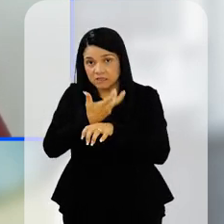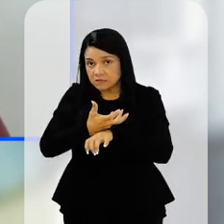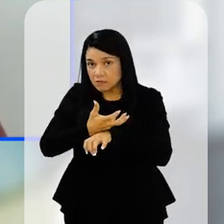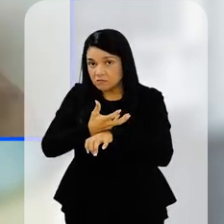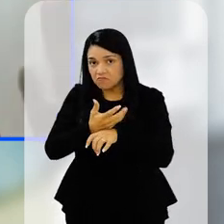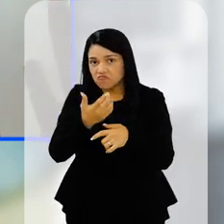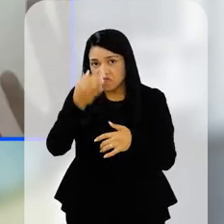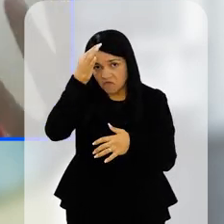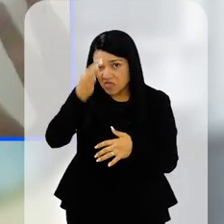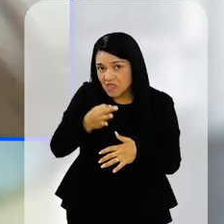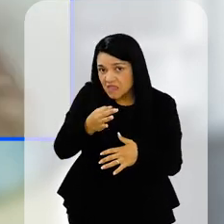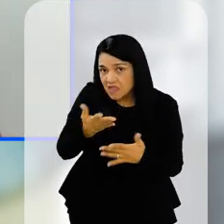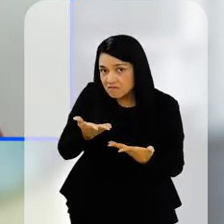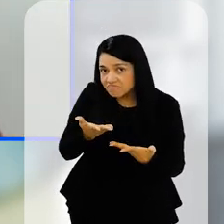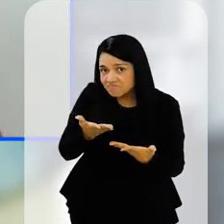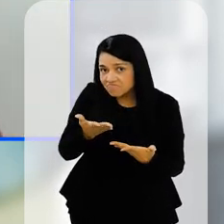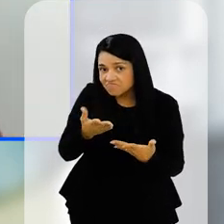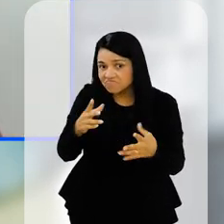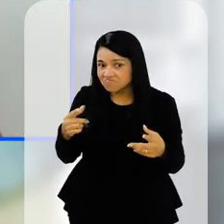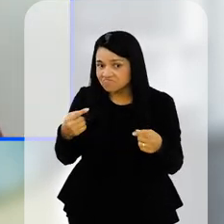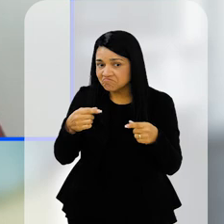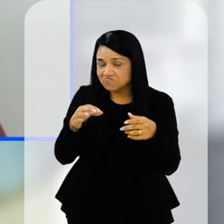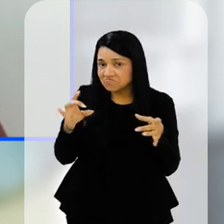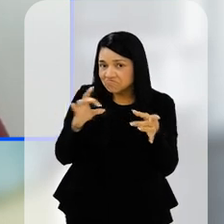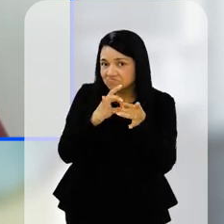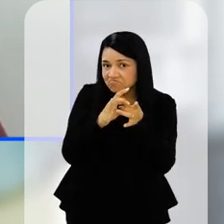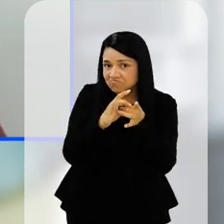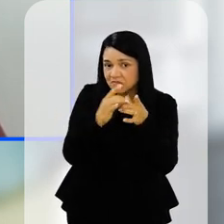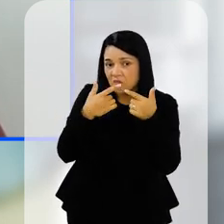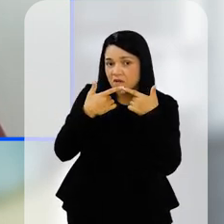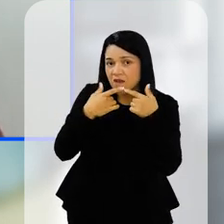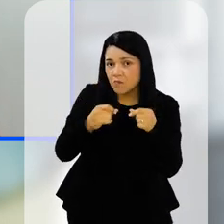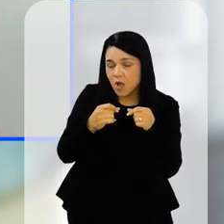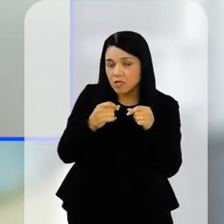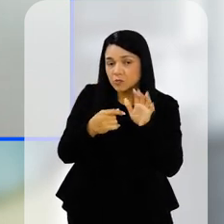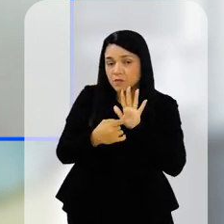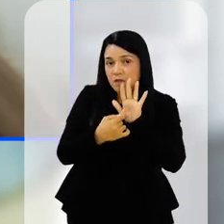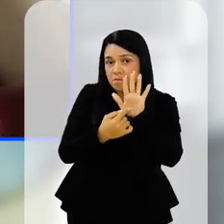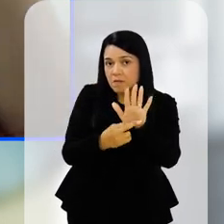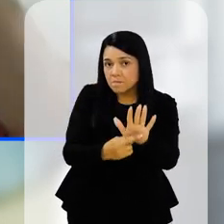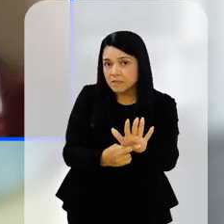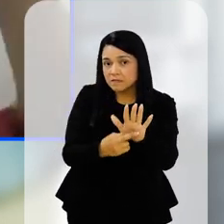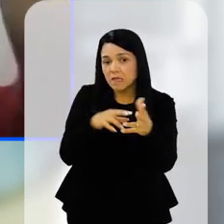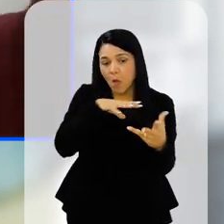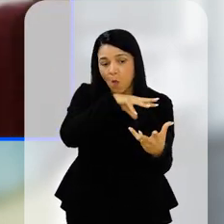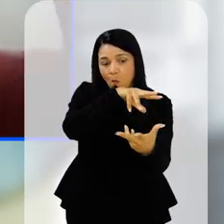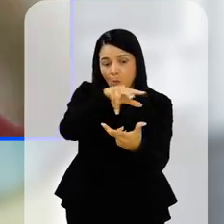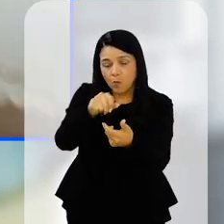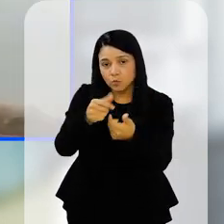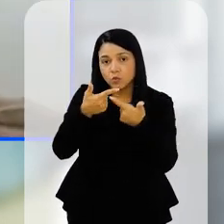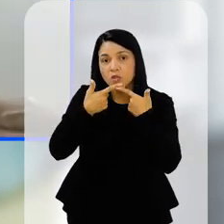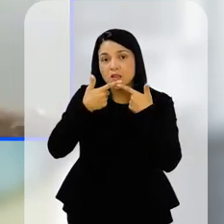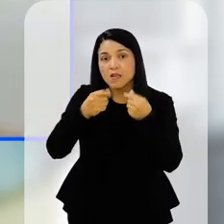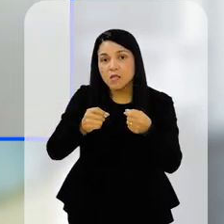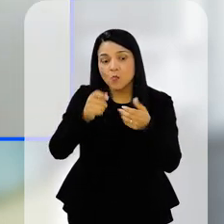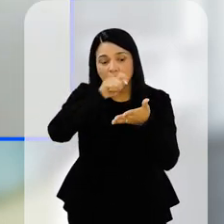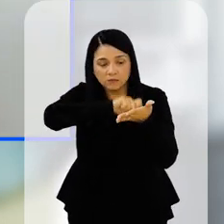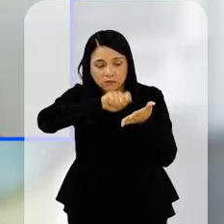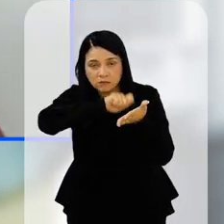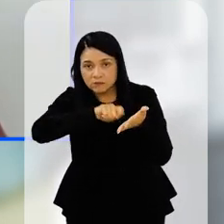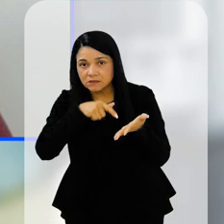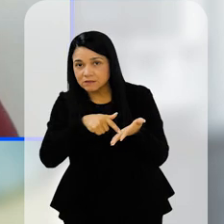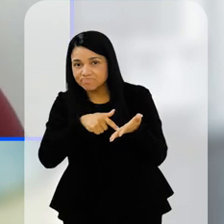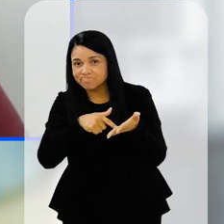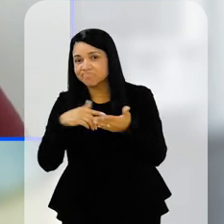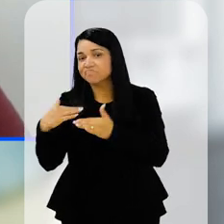conseguir entender, juntar essas duas coisas, uma linguagem para representar o mundo que está sendo explicada numa linguagem escrita? Então,